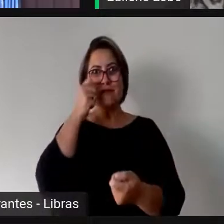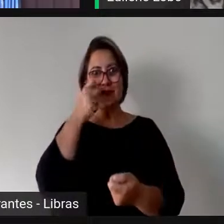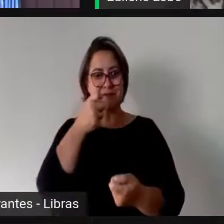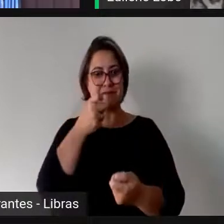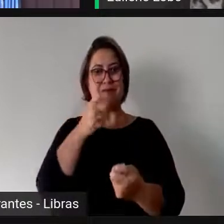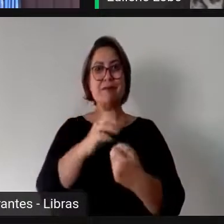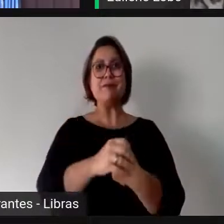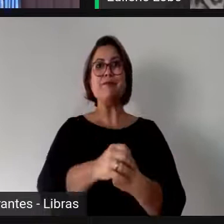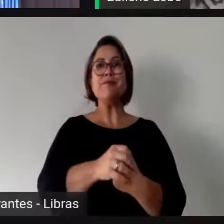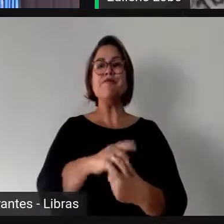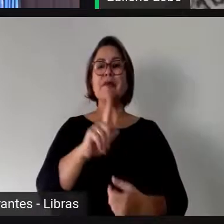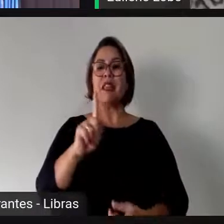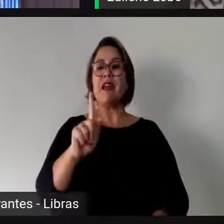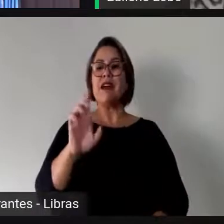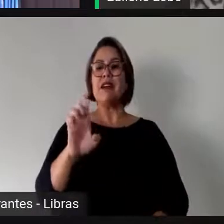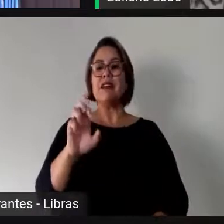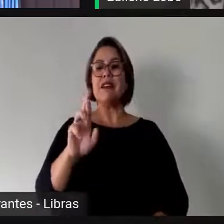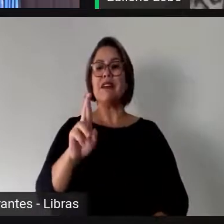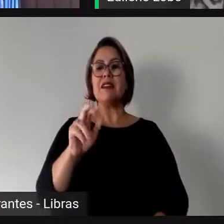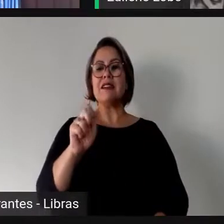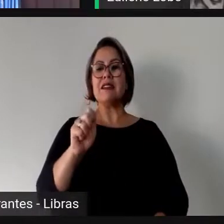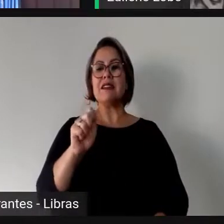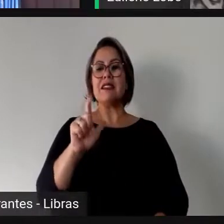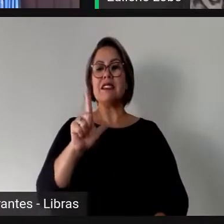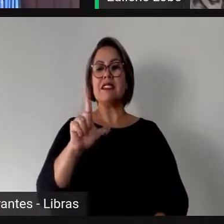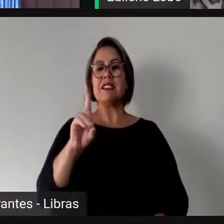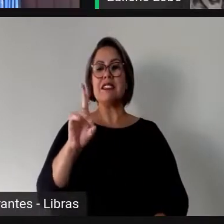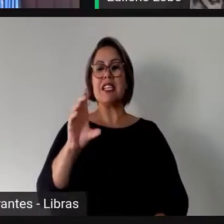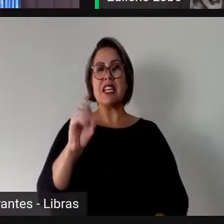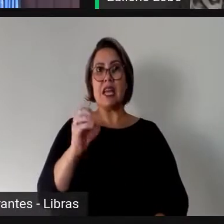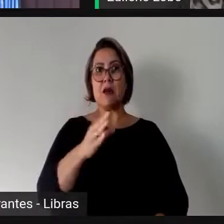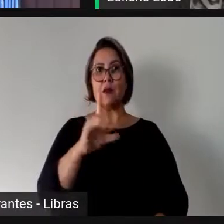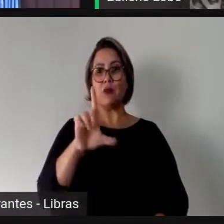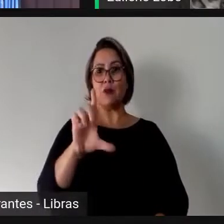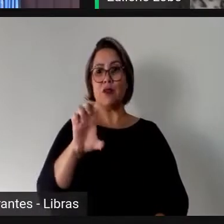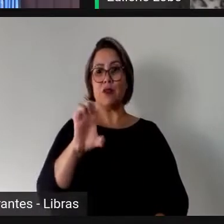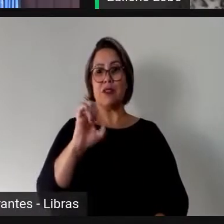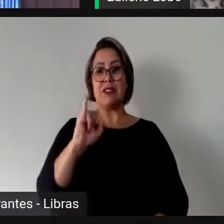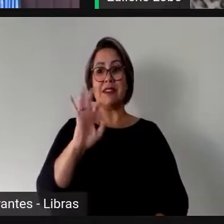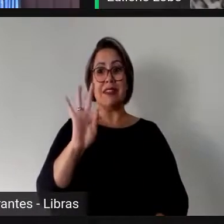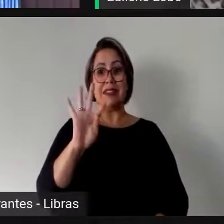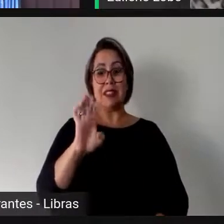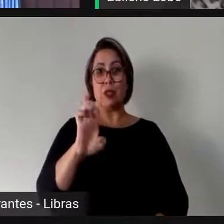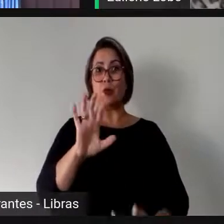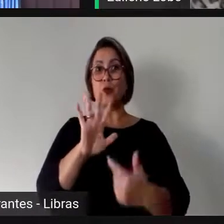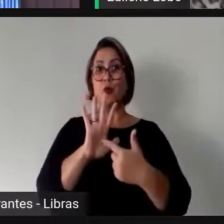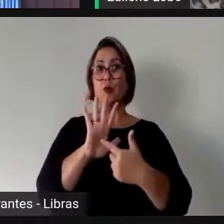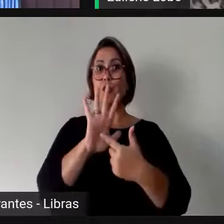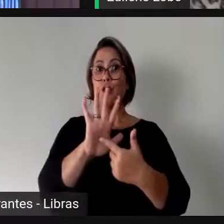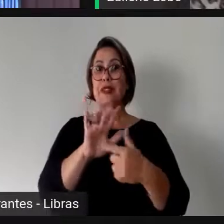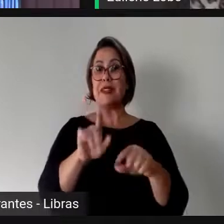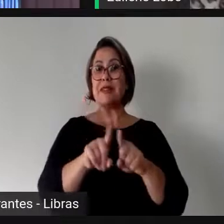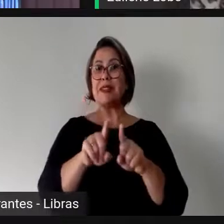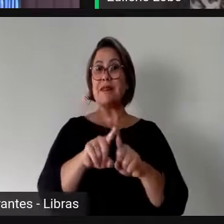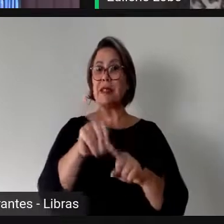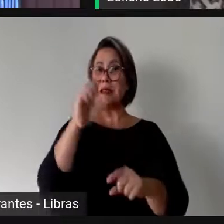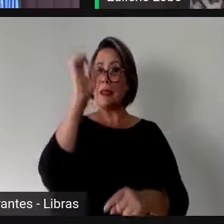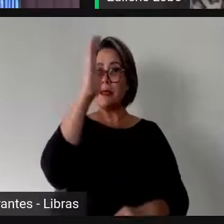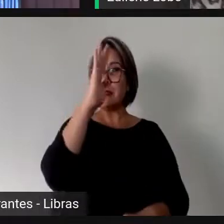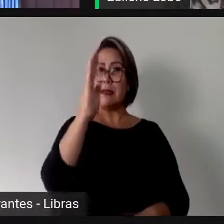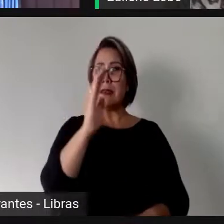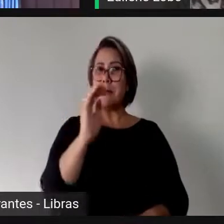Geraldo Leite iniciava comentando números e registrando o fato de que o Brasil conta com uma